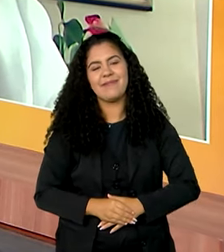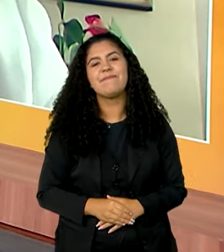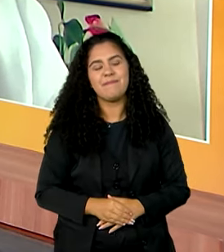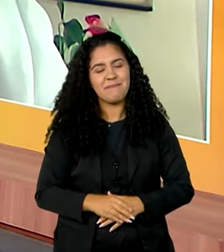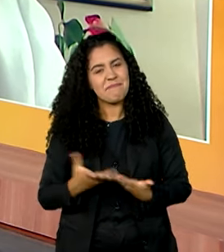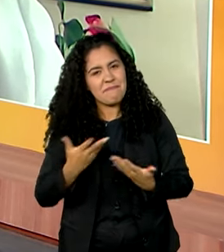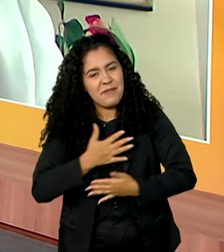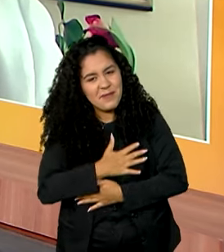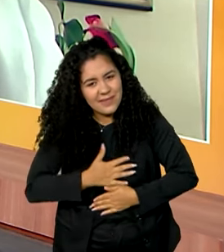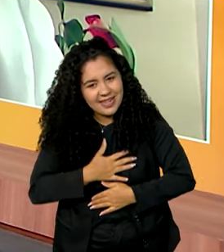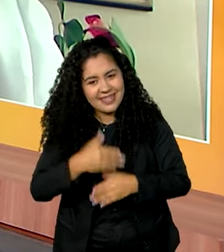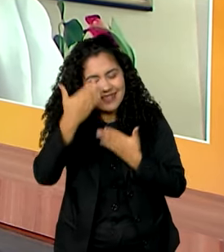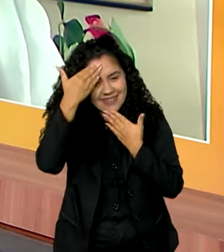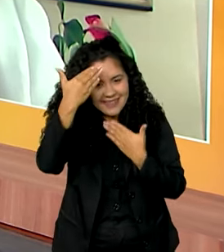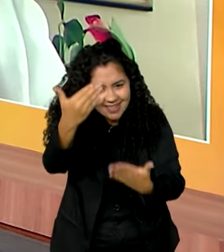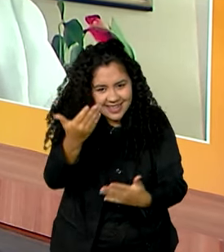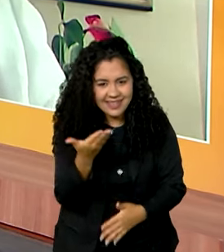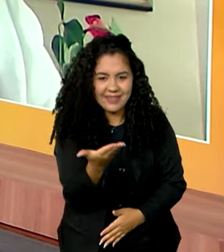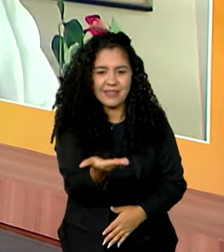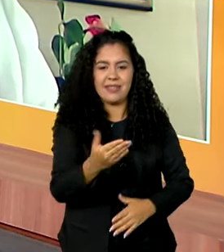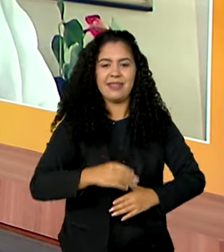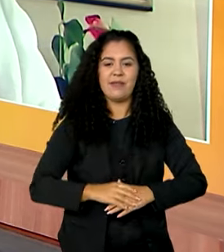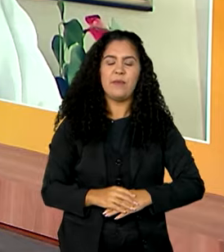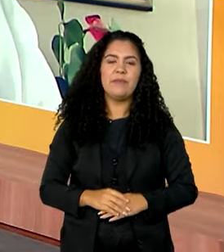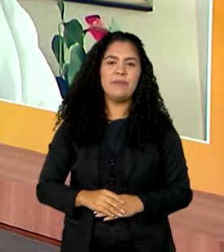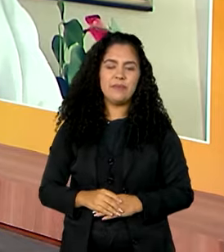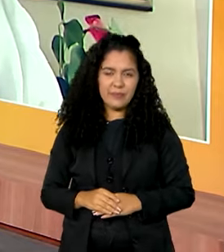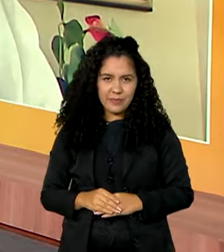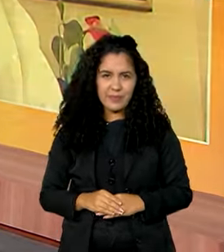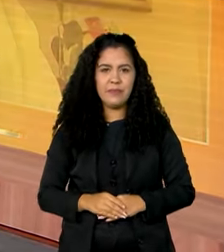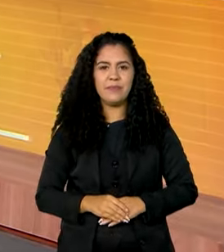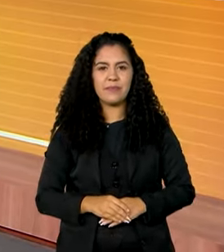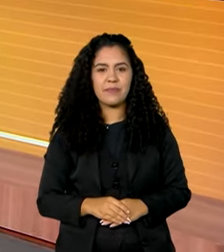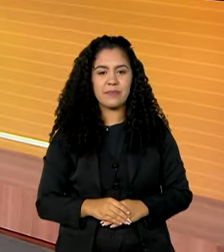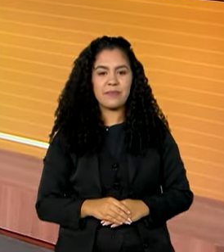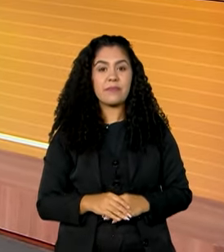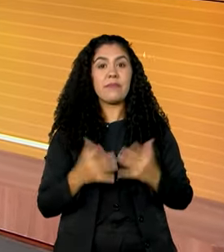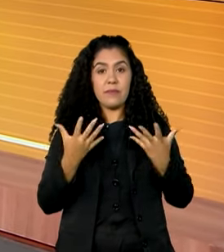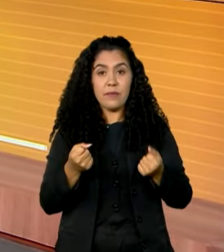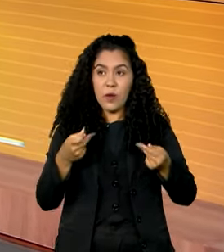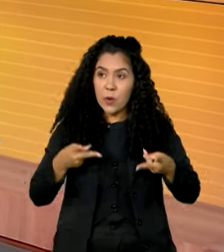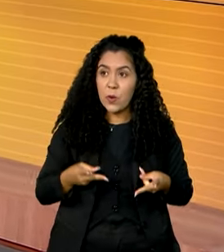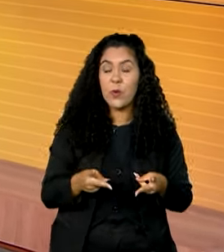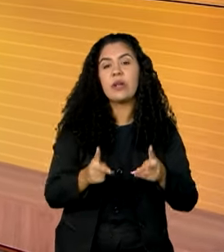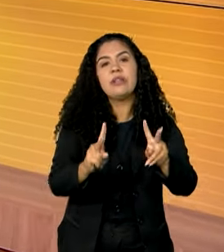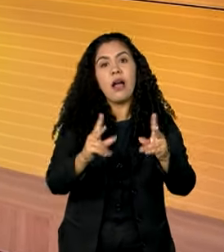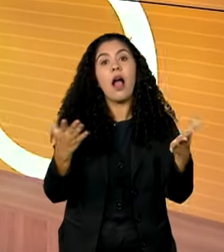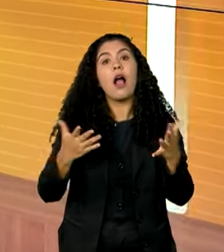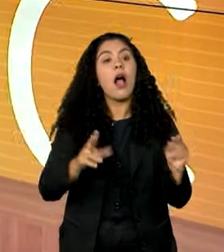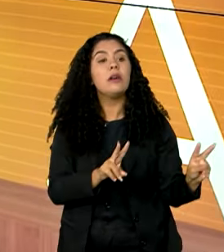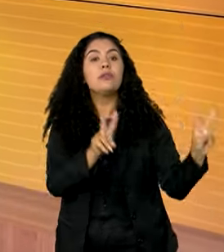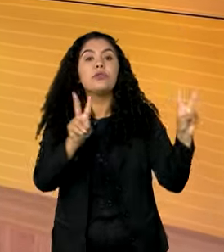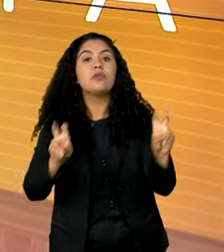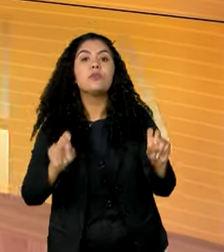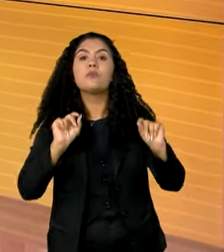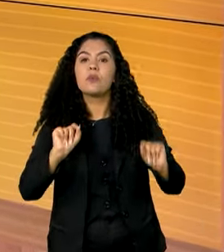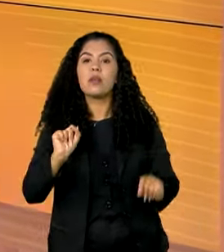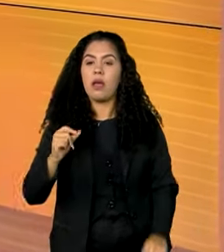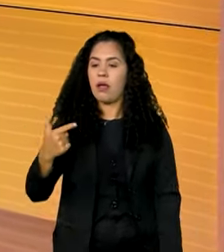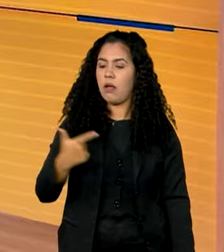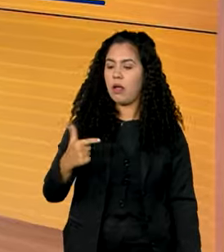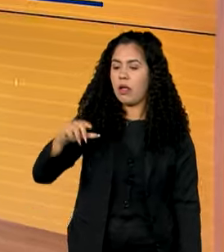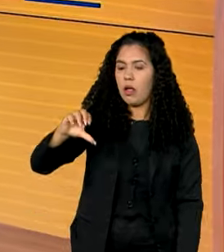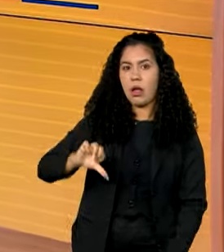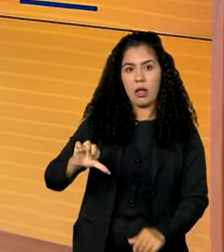Será um prazer. Muito obrigada, Valeria. Eu que agradeço. Bom dia. Vamos seguir então com o nosso telejornal, porque o assunto agora é a 29ª